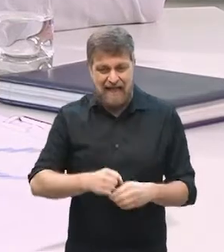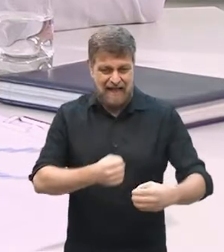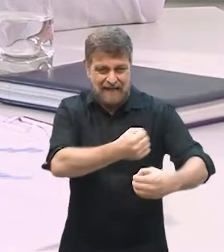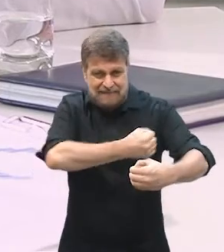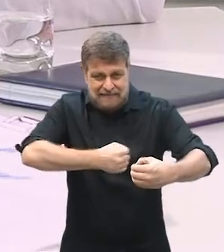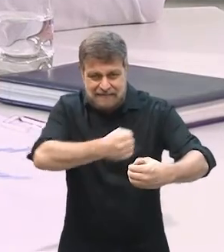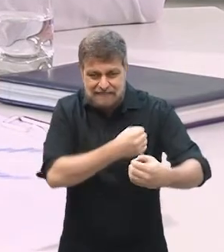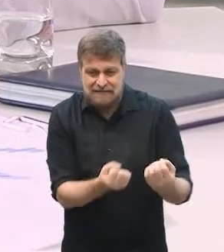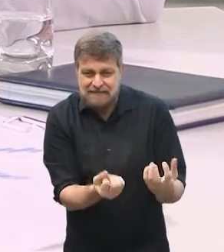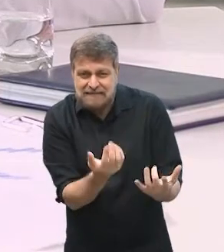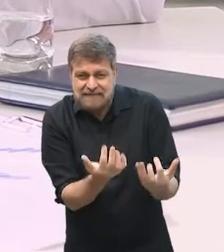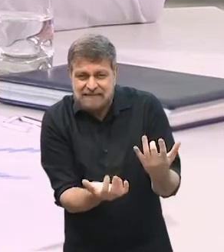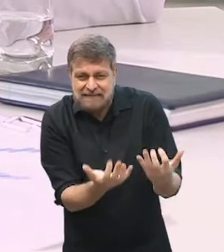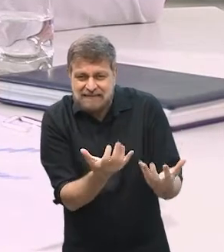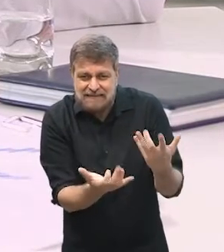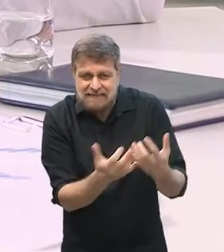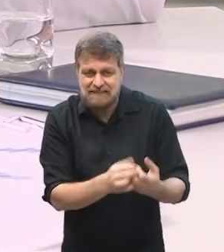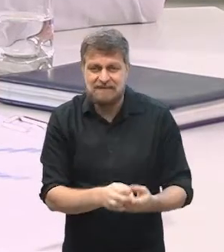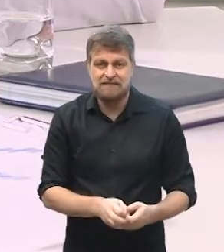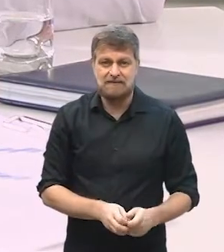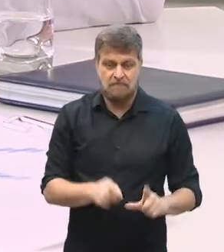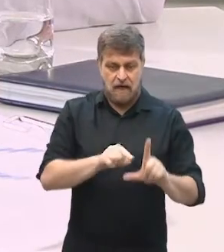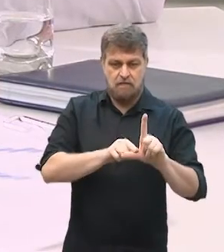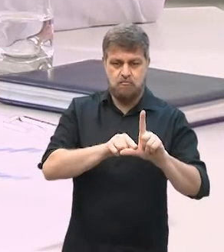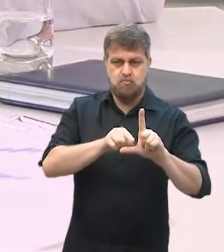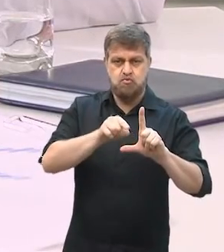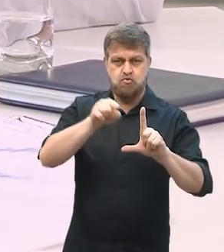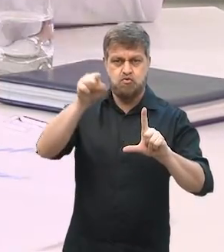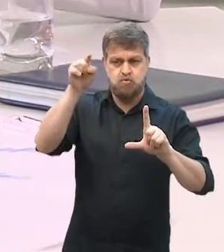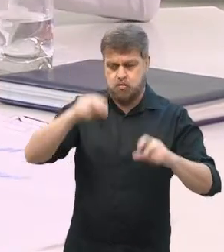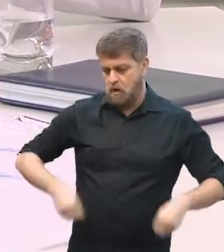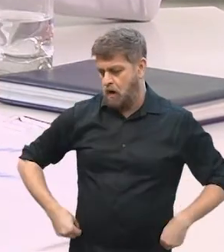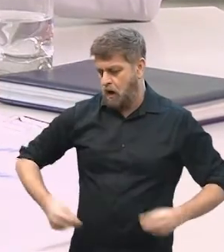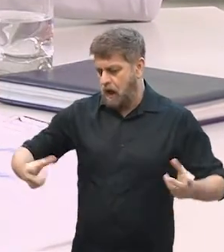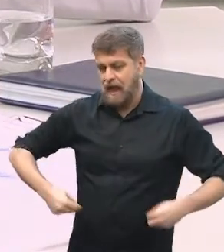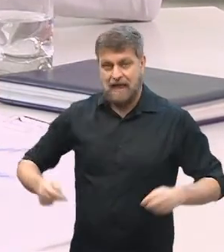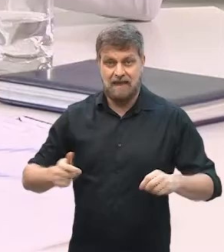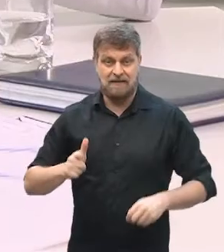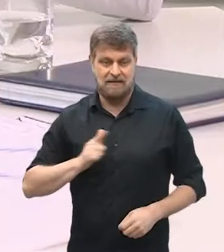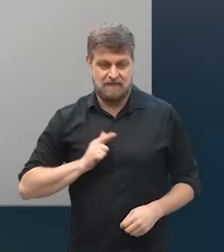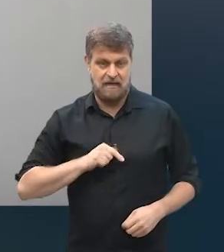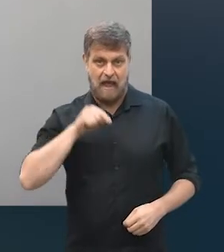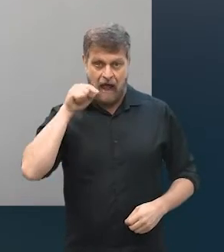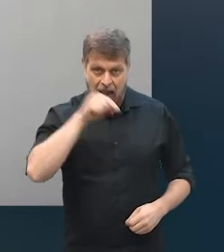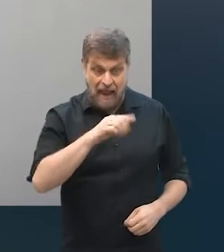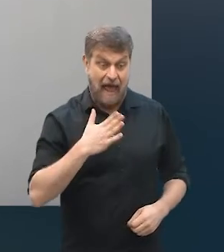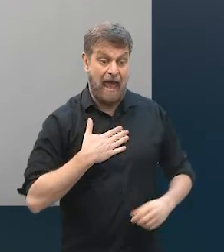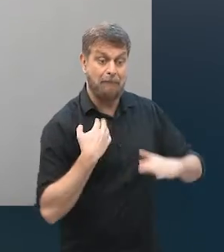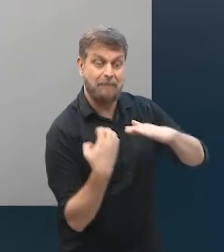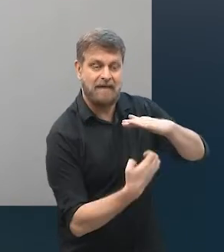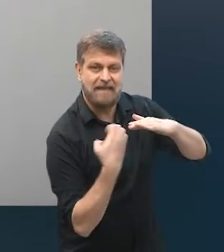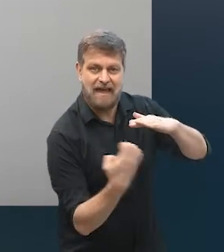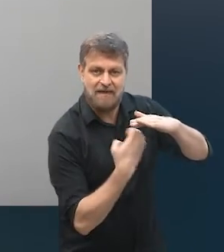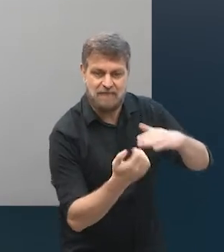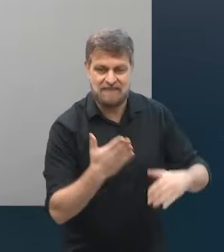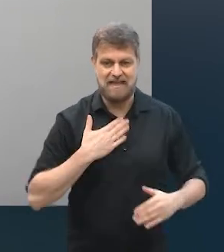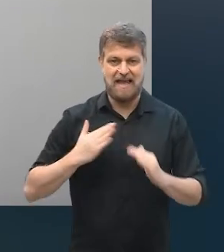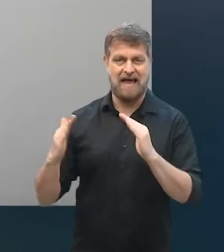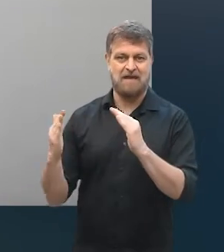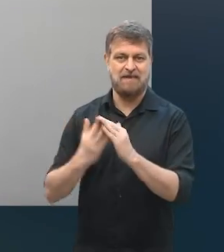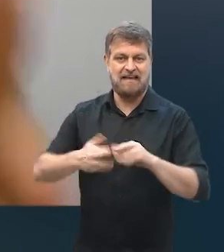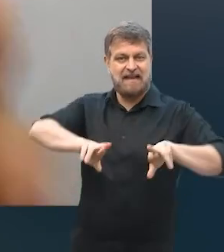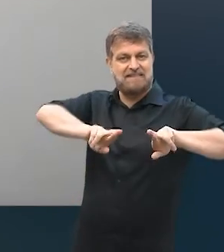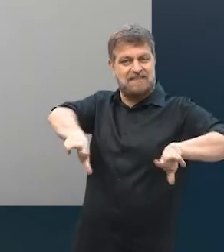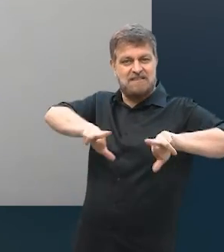aumentar muito, e isso, claro, né, é a separação entre a pessoa física e a pessoa jurídica, né, então quando eu falo aqui